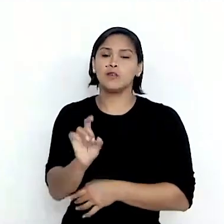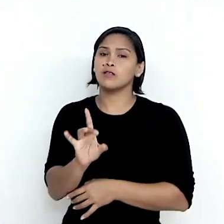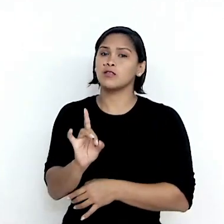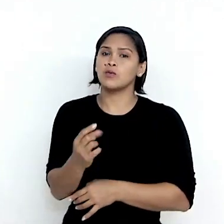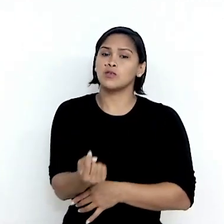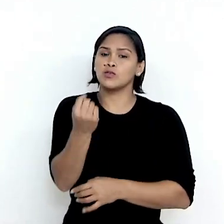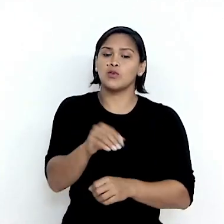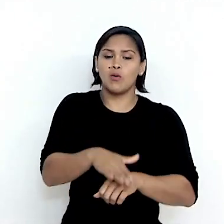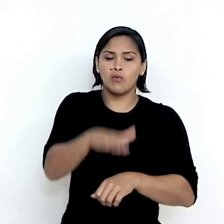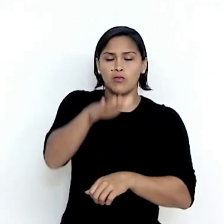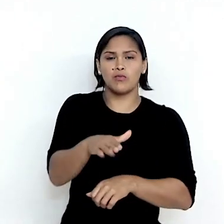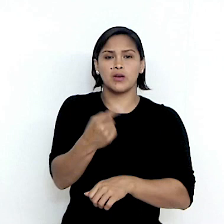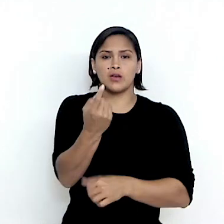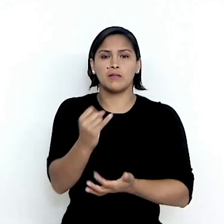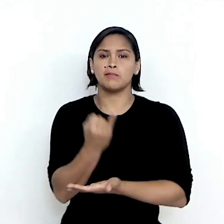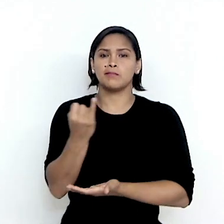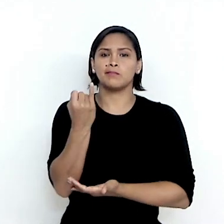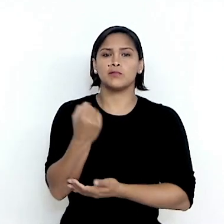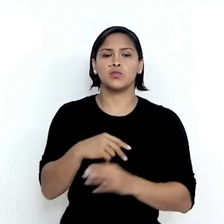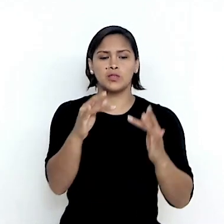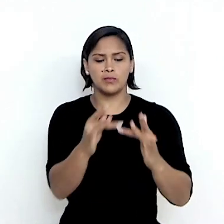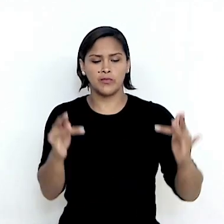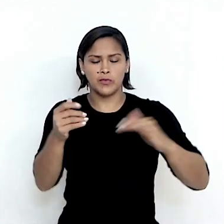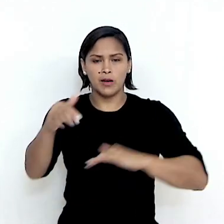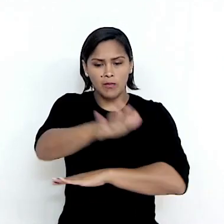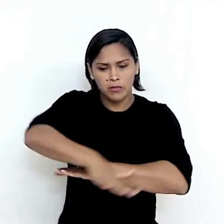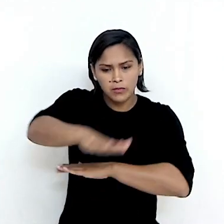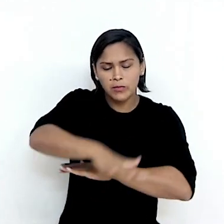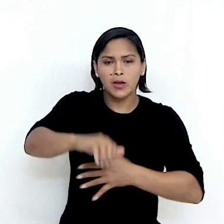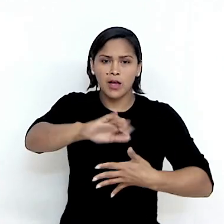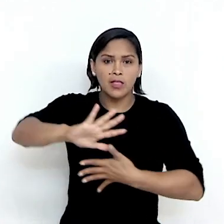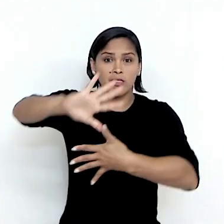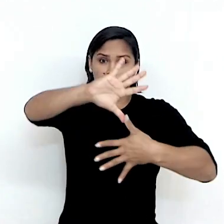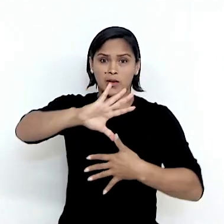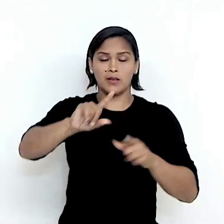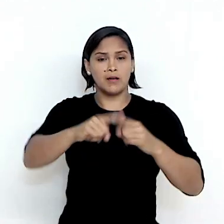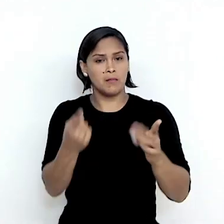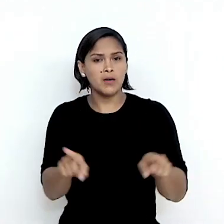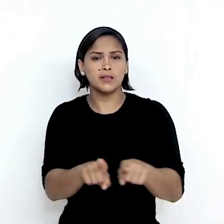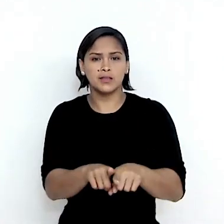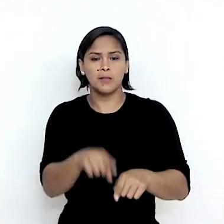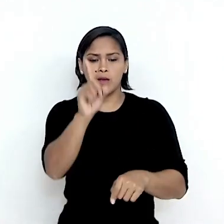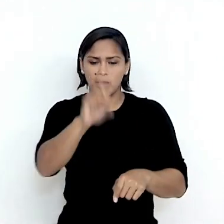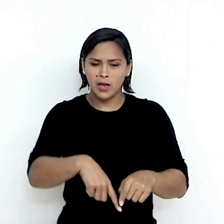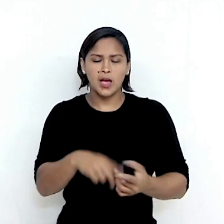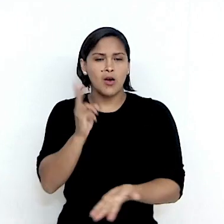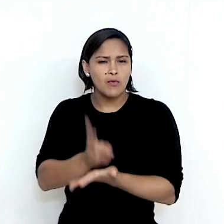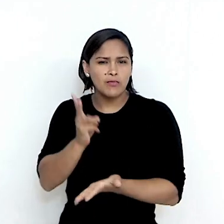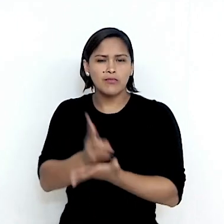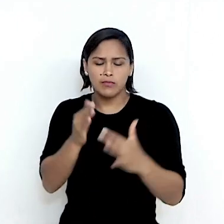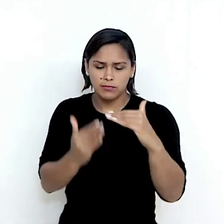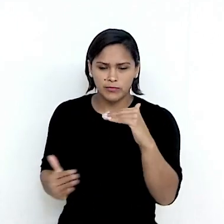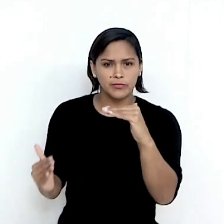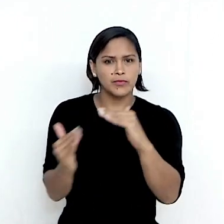é apenas o maior hub de cabos submarinos da América Latina, mas também é pioneiro na